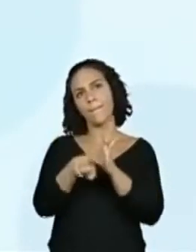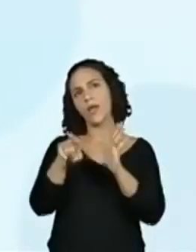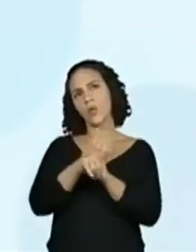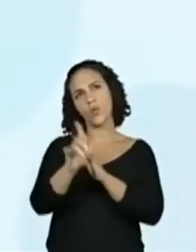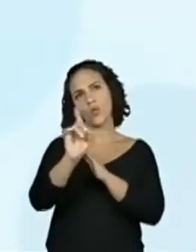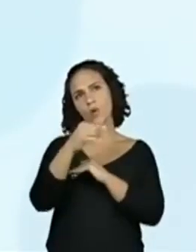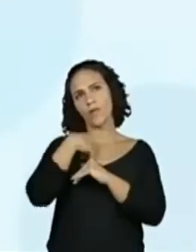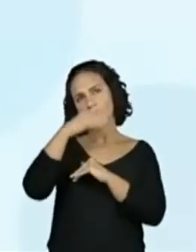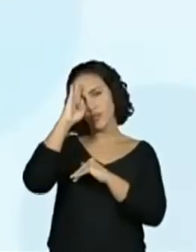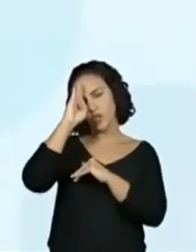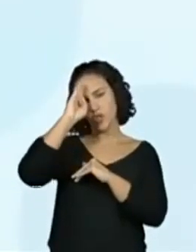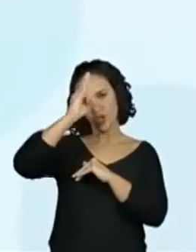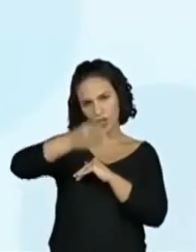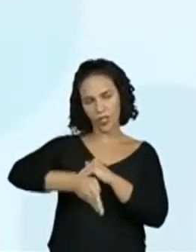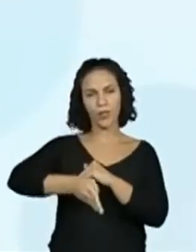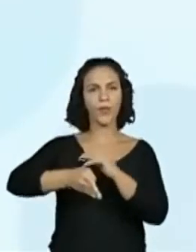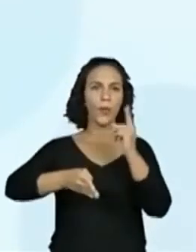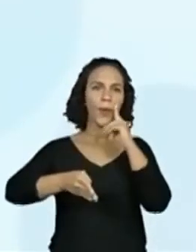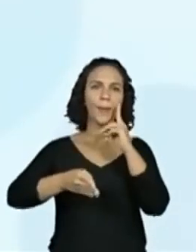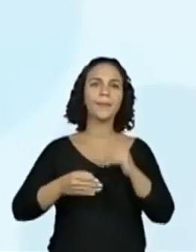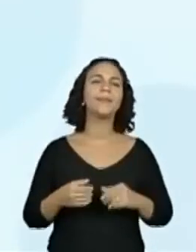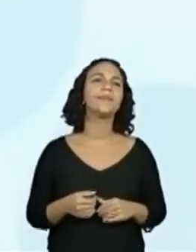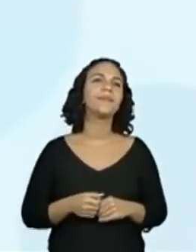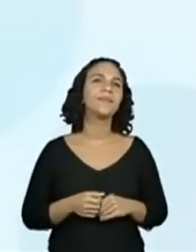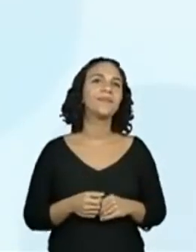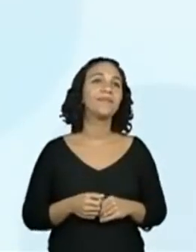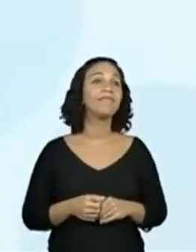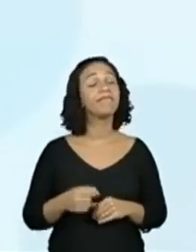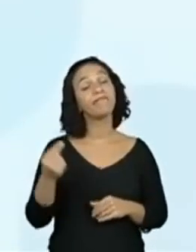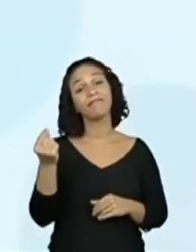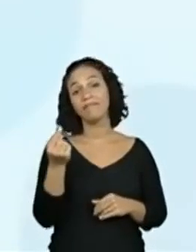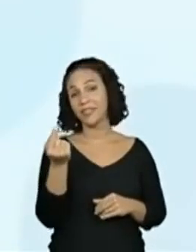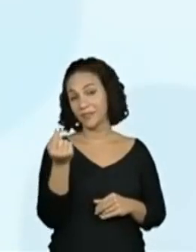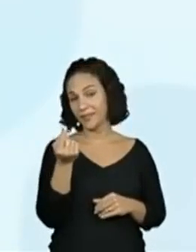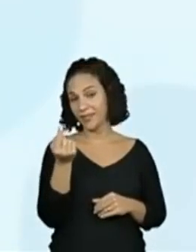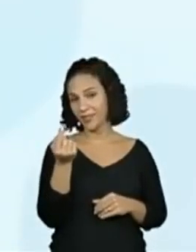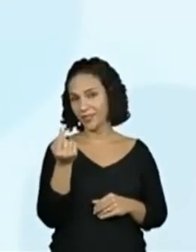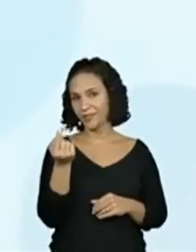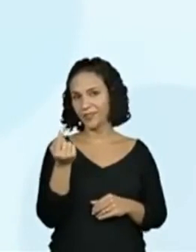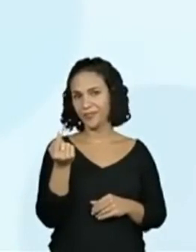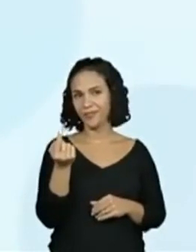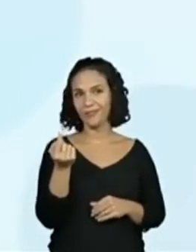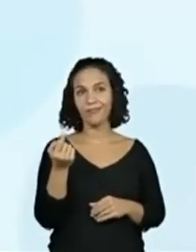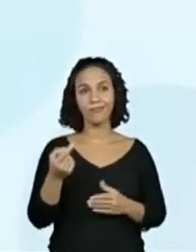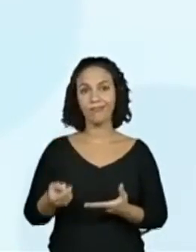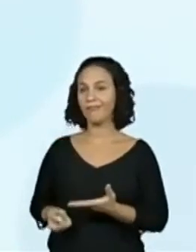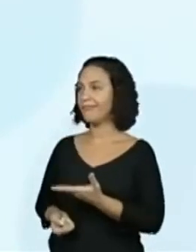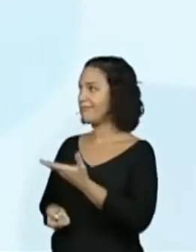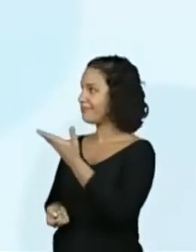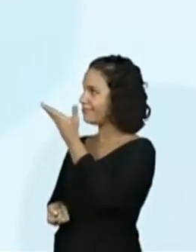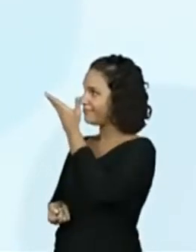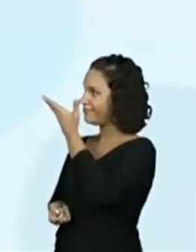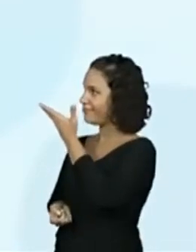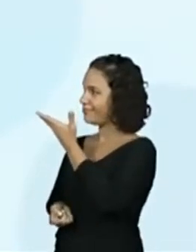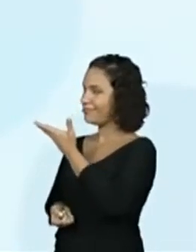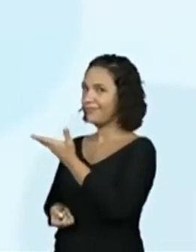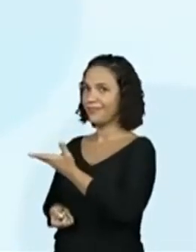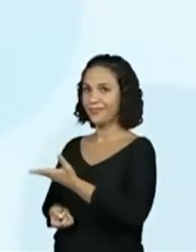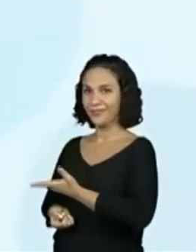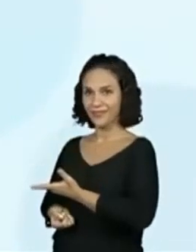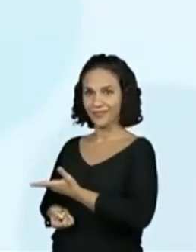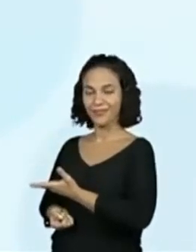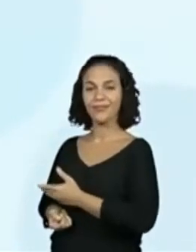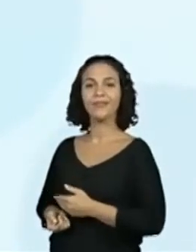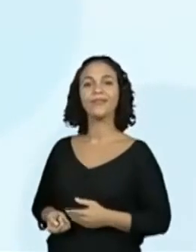ficha técnica. A nossa ficha é a seguinte. Primeira coisa. A ficha que aparece aqui, eu já vou